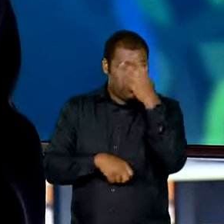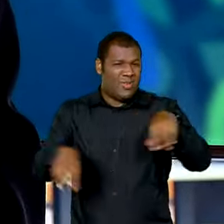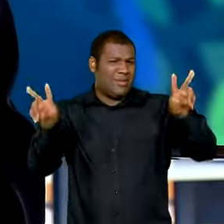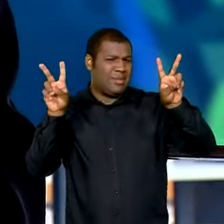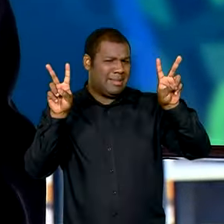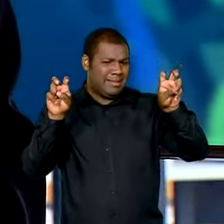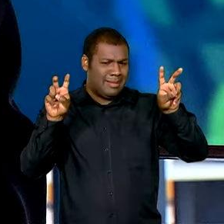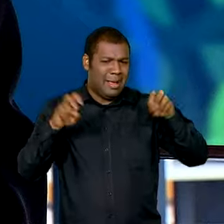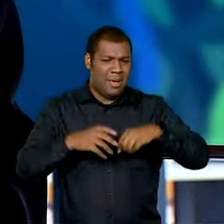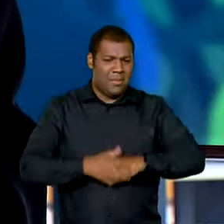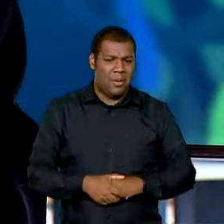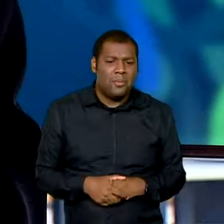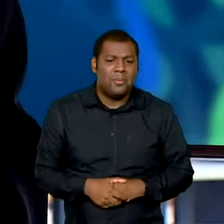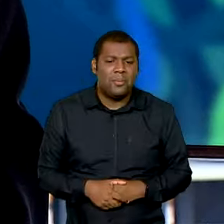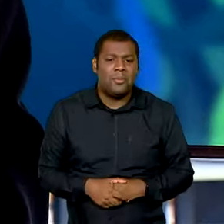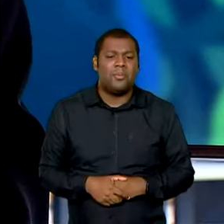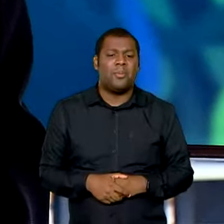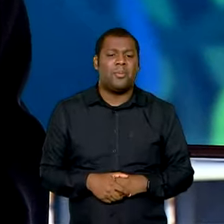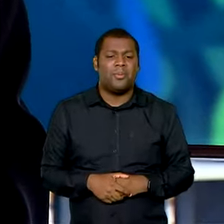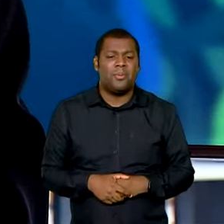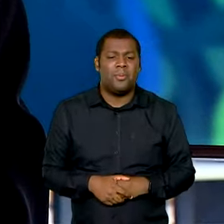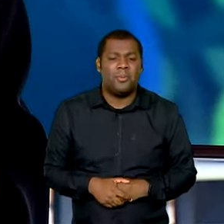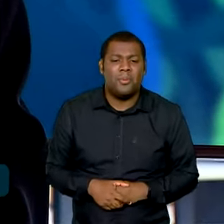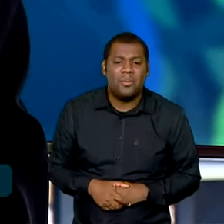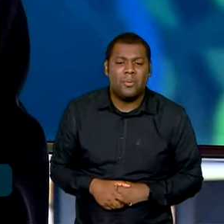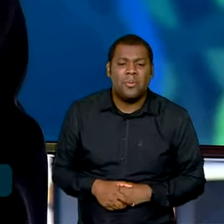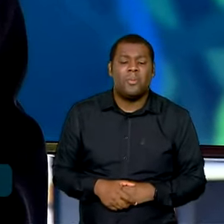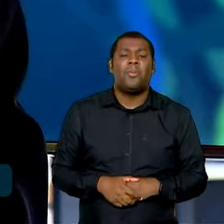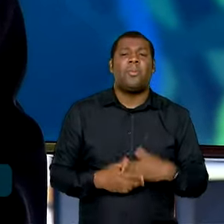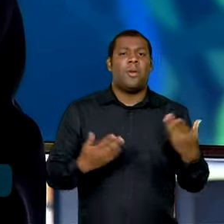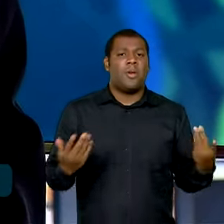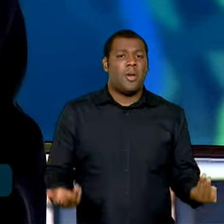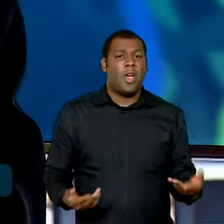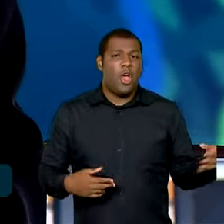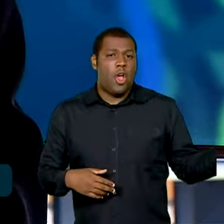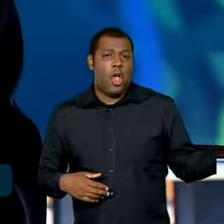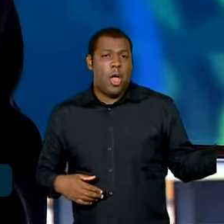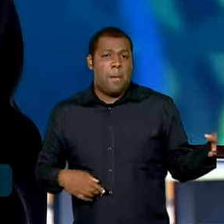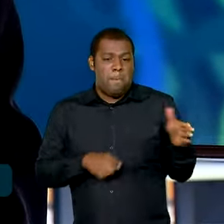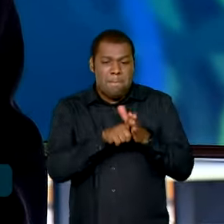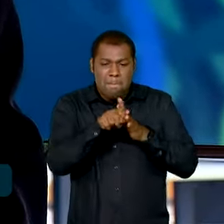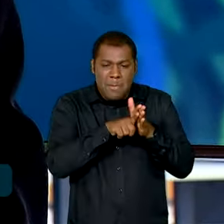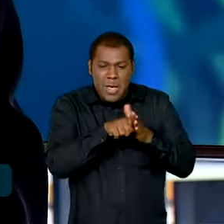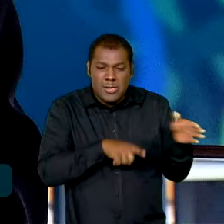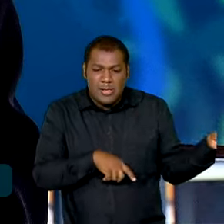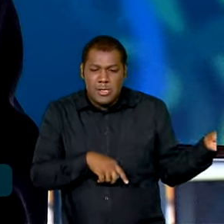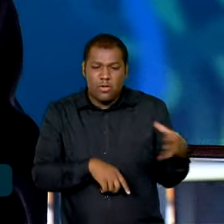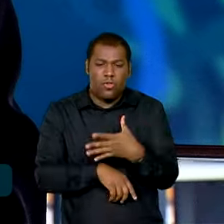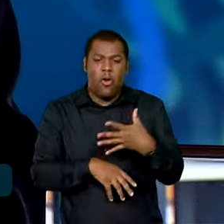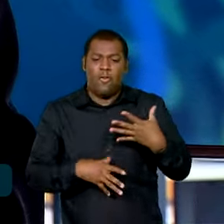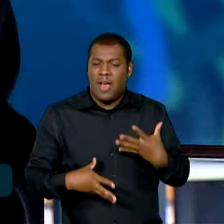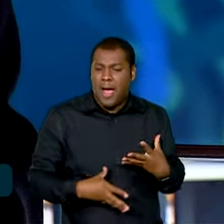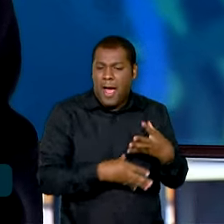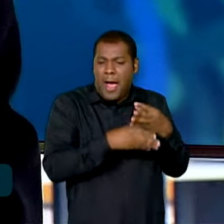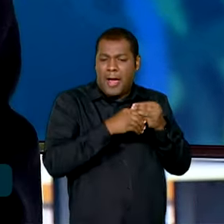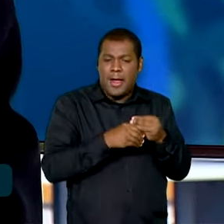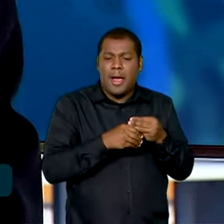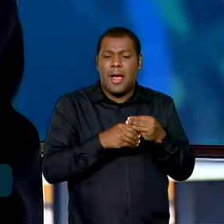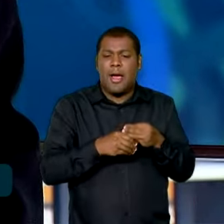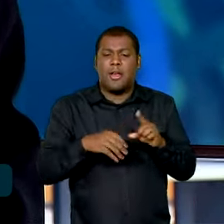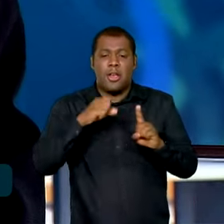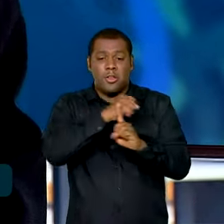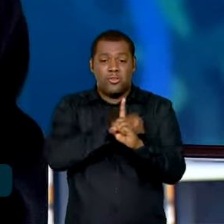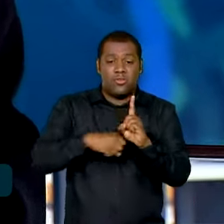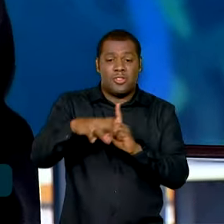era como a gente pode pegar inovação e pesquisa e transformar isso numa sociedade